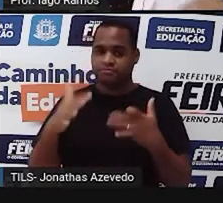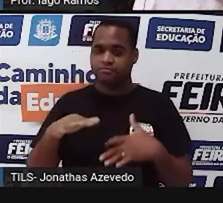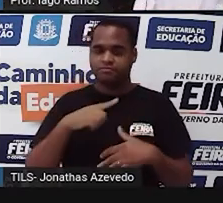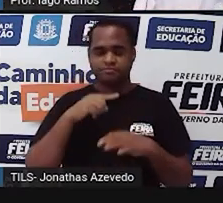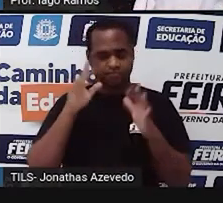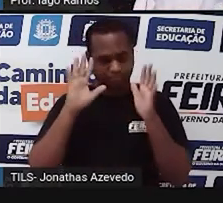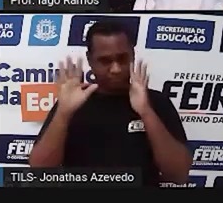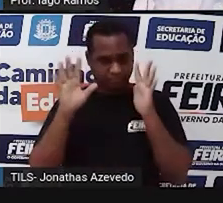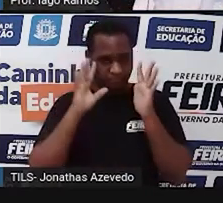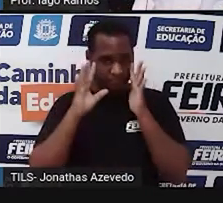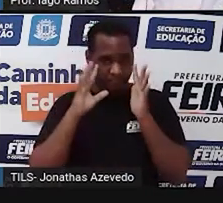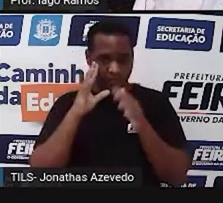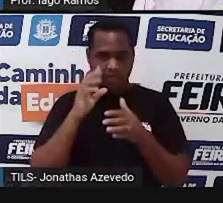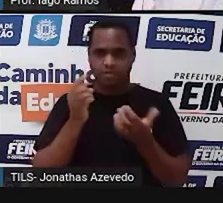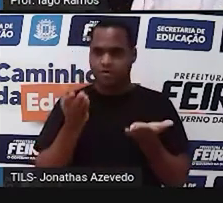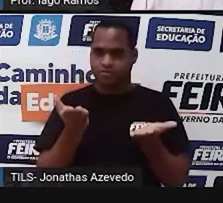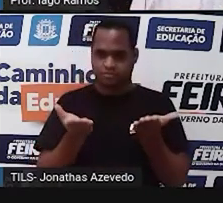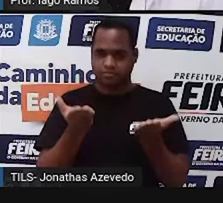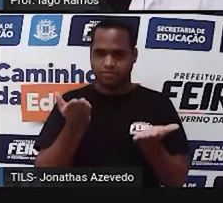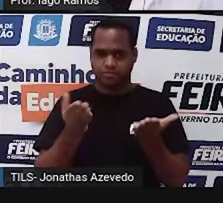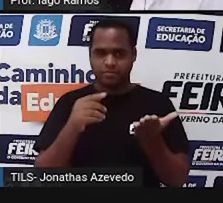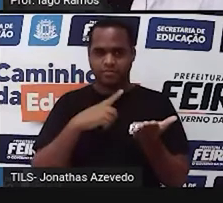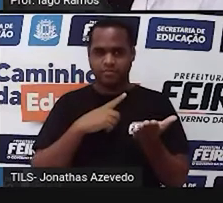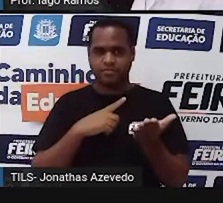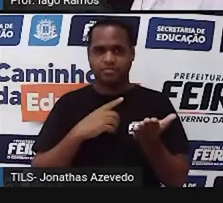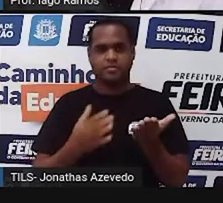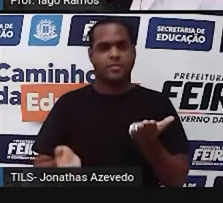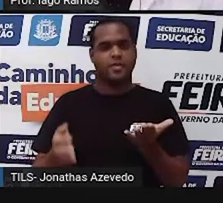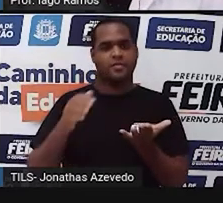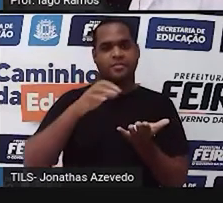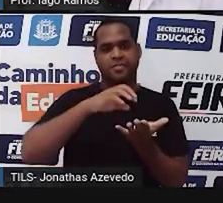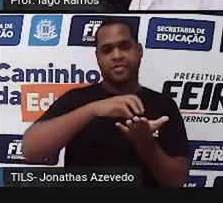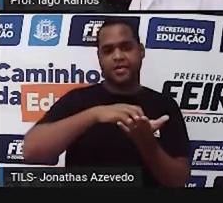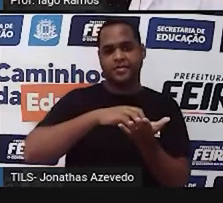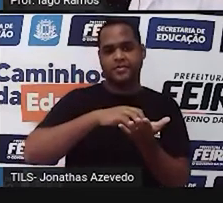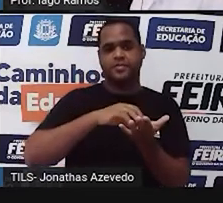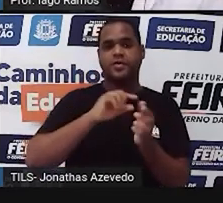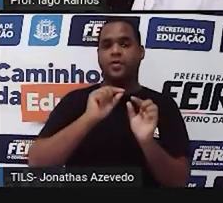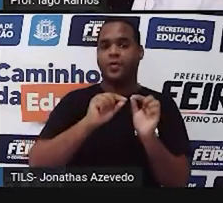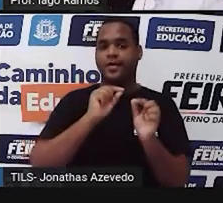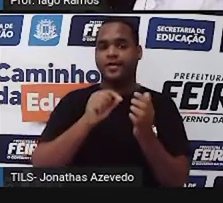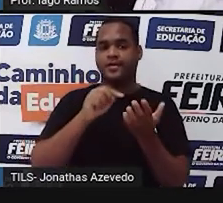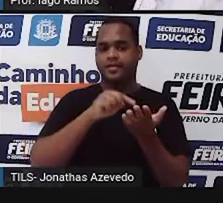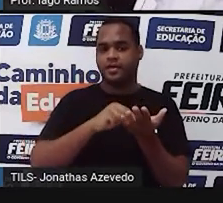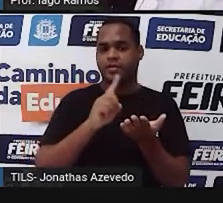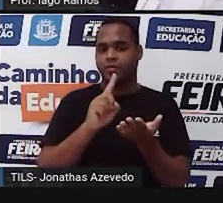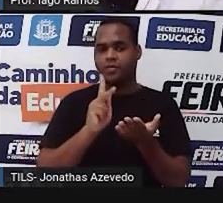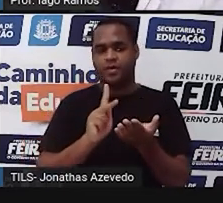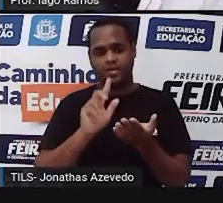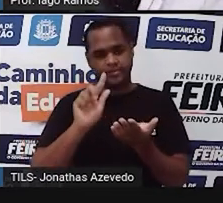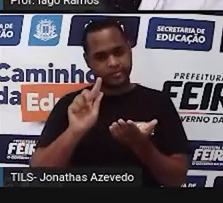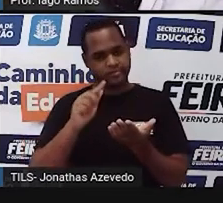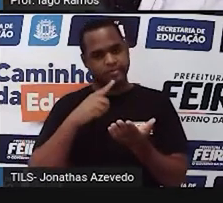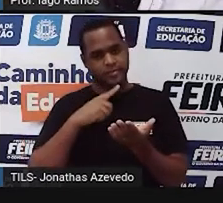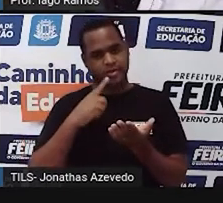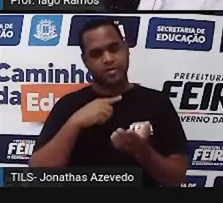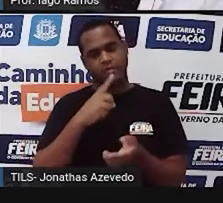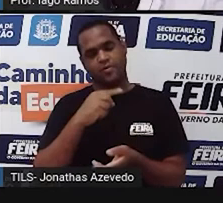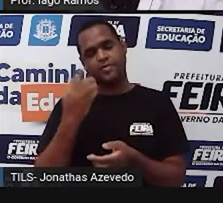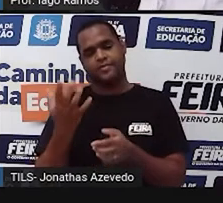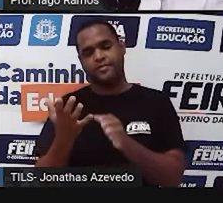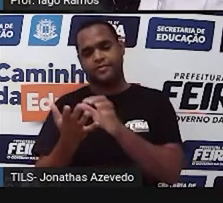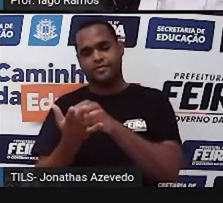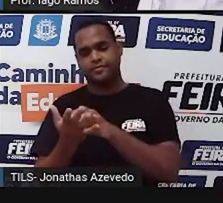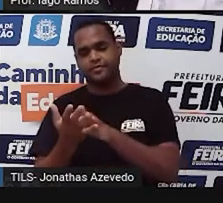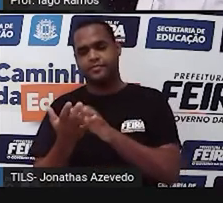balança. A balança, ela tem dois pratos. Em um prato, um objetozinho que tem massa de um quilo. E no outro prato eu